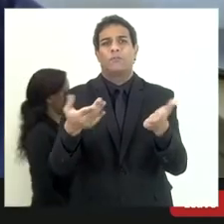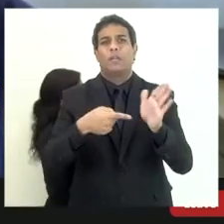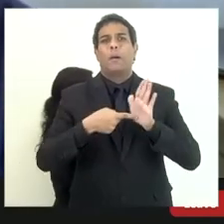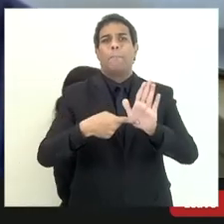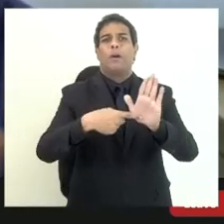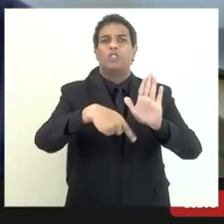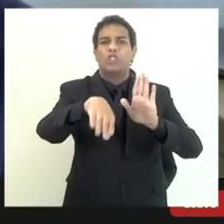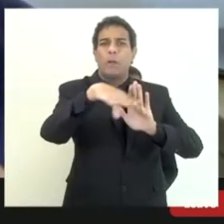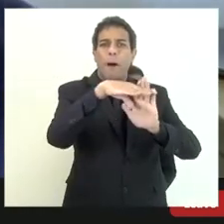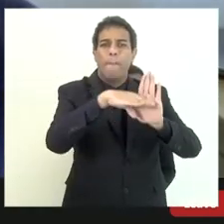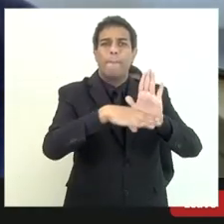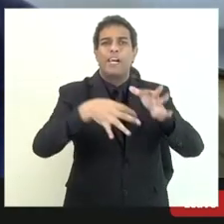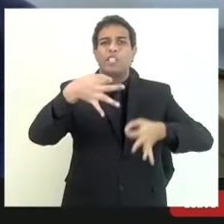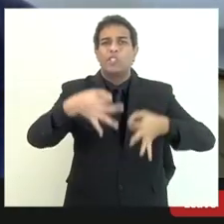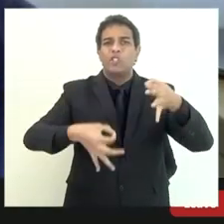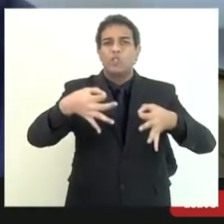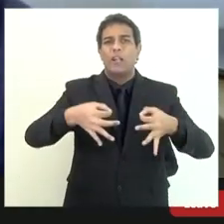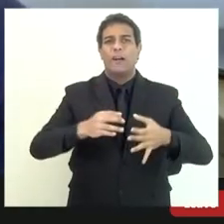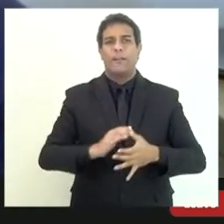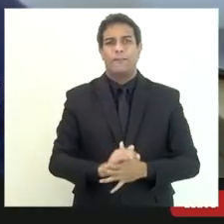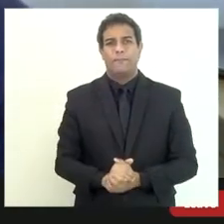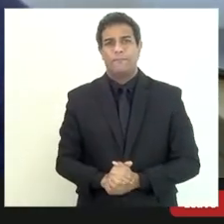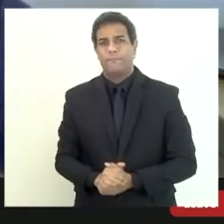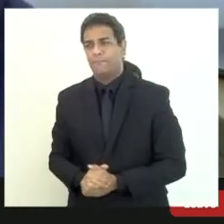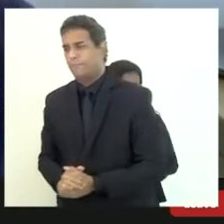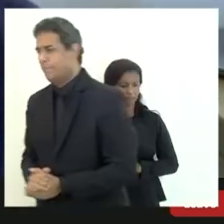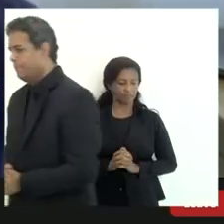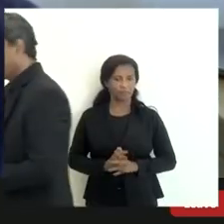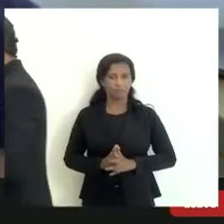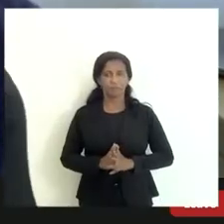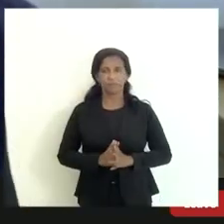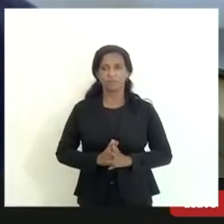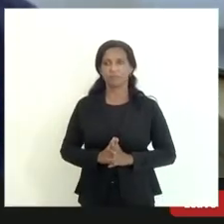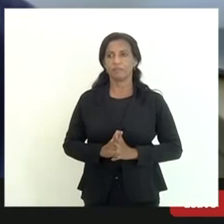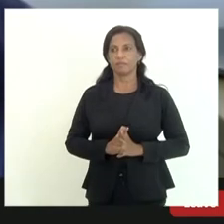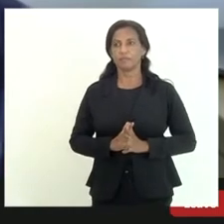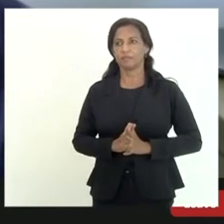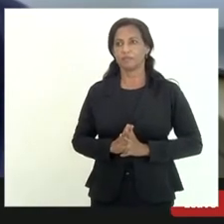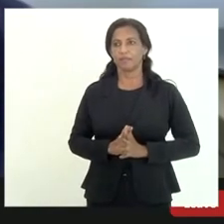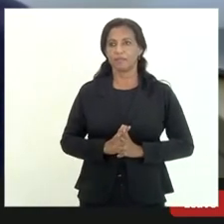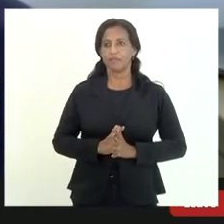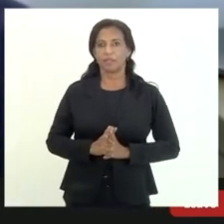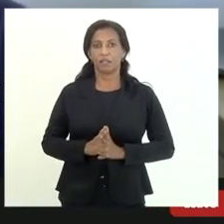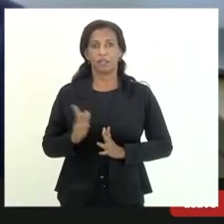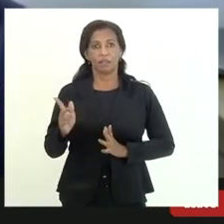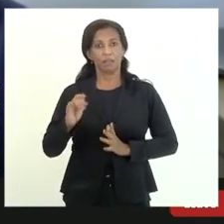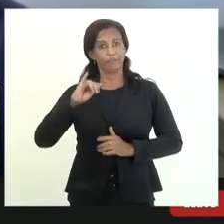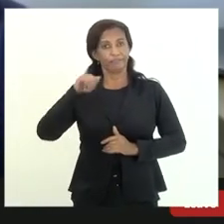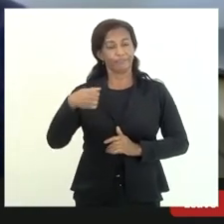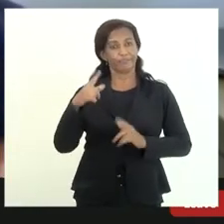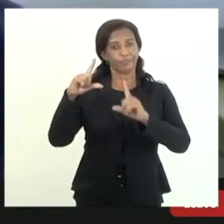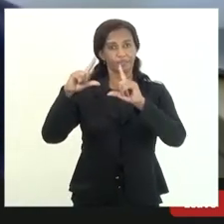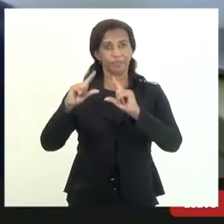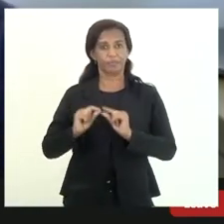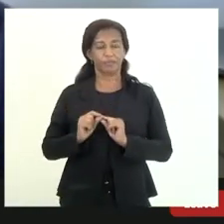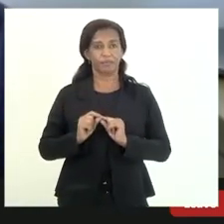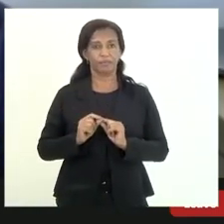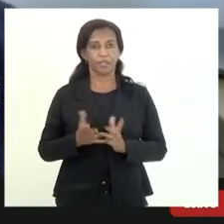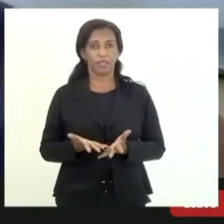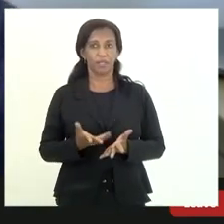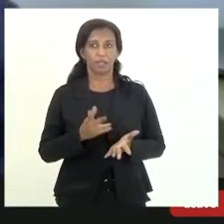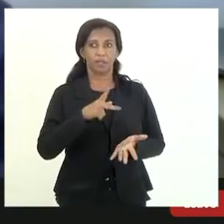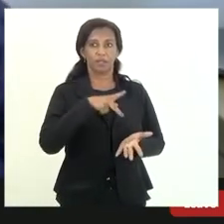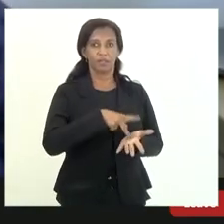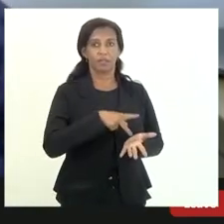e não ficar litigando aquilo e a tua chance é mínima e tanto isso é verdade